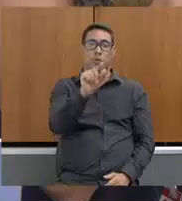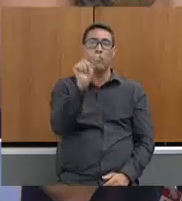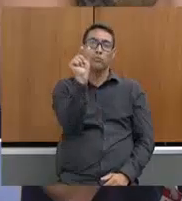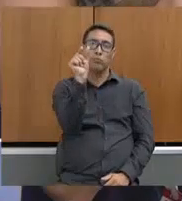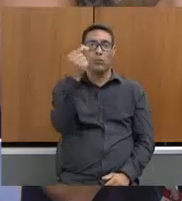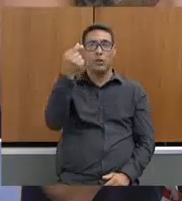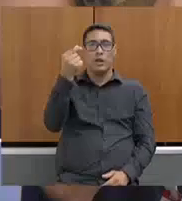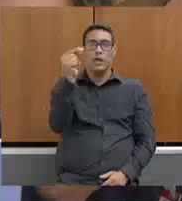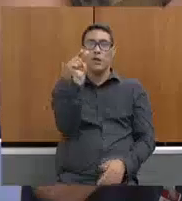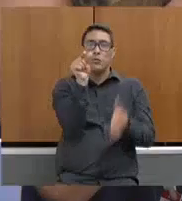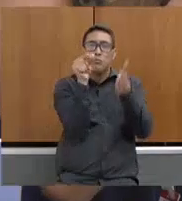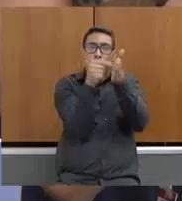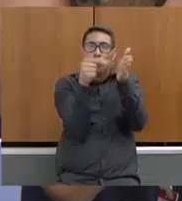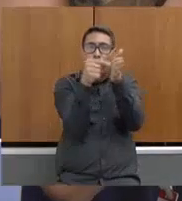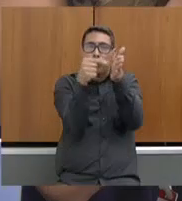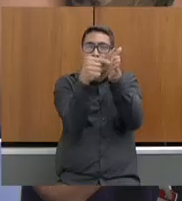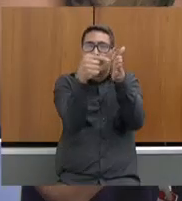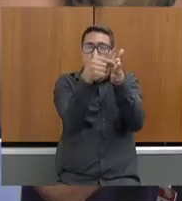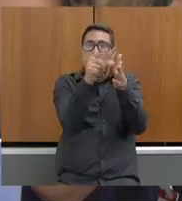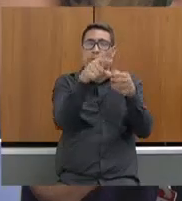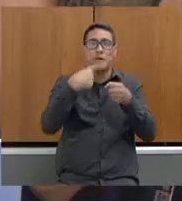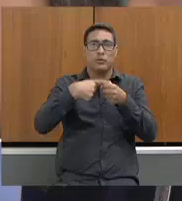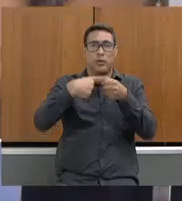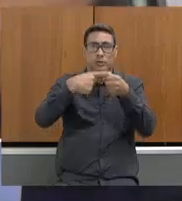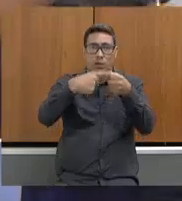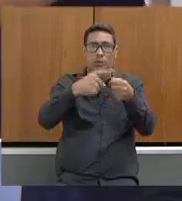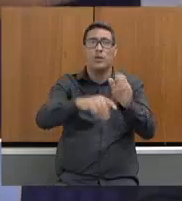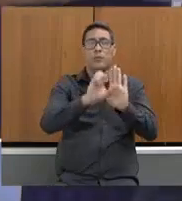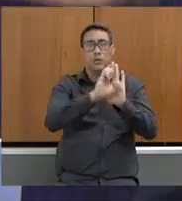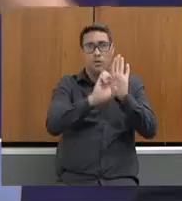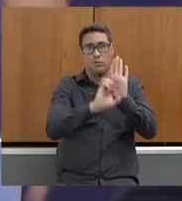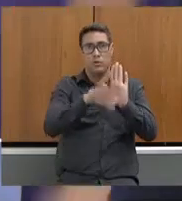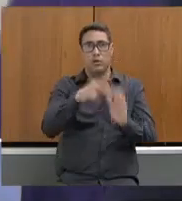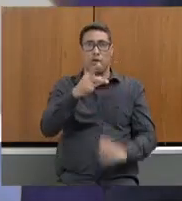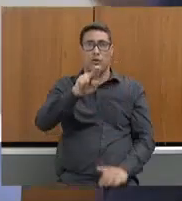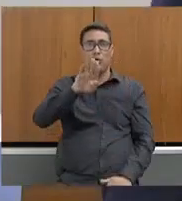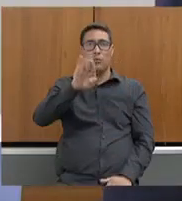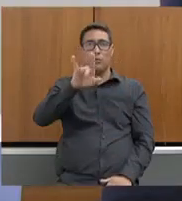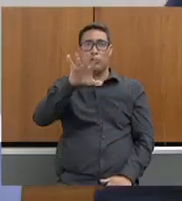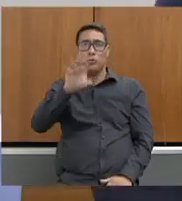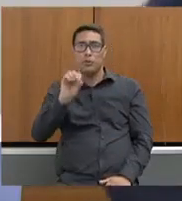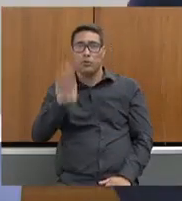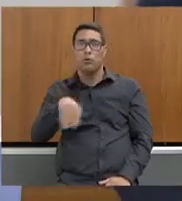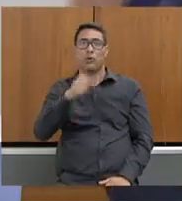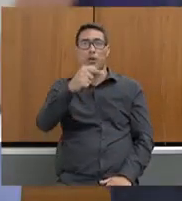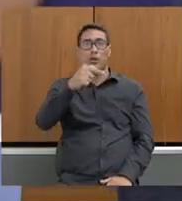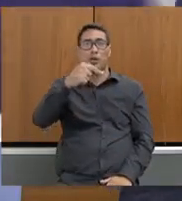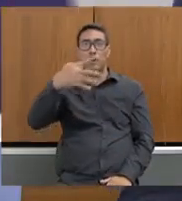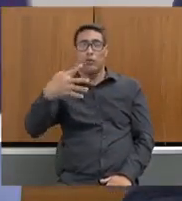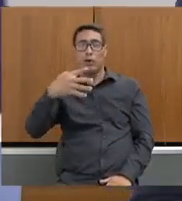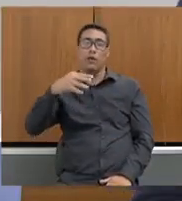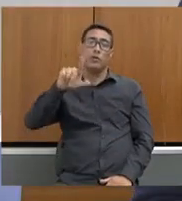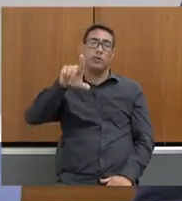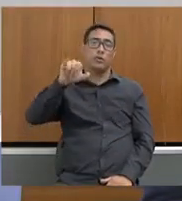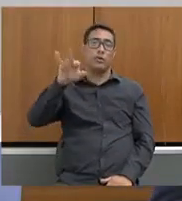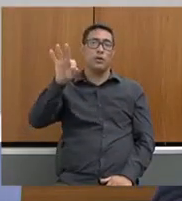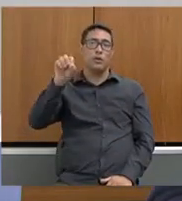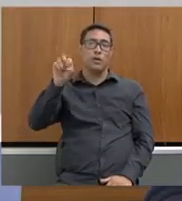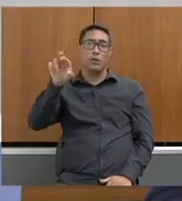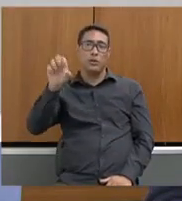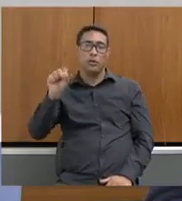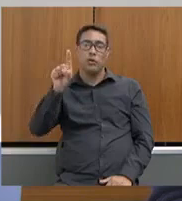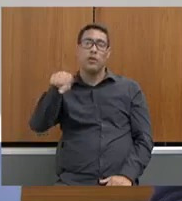para os municípios, também através de um edital público, e 74 leitores. Foram 74 municípios